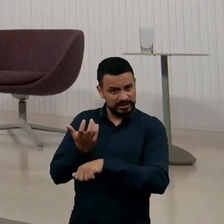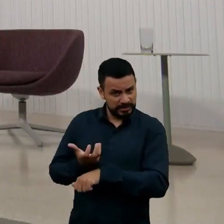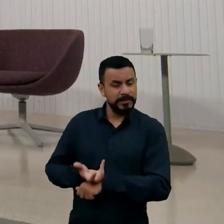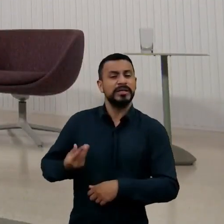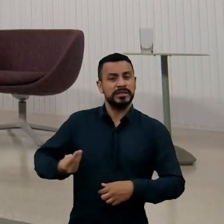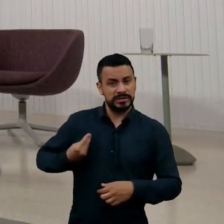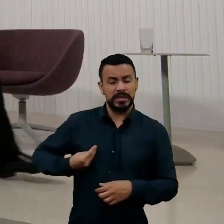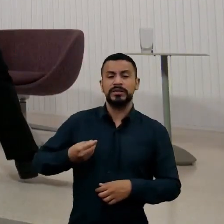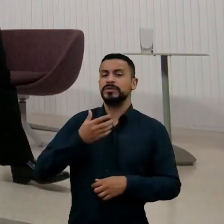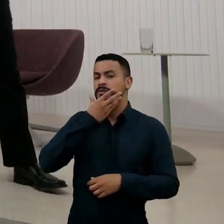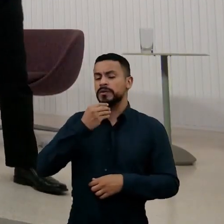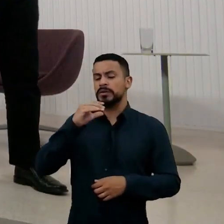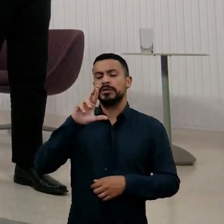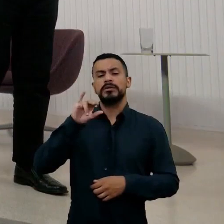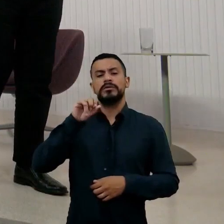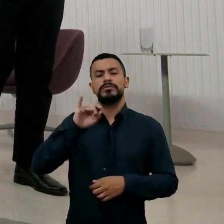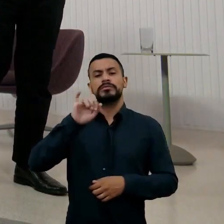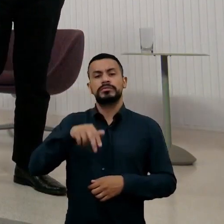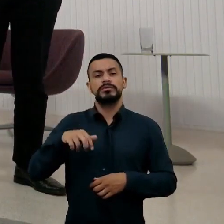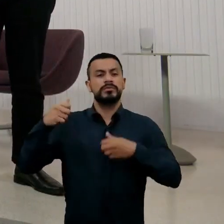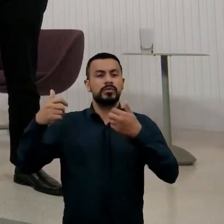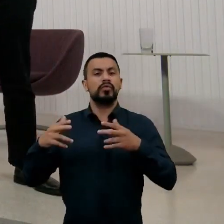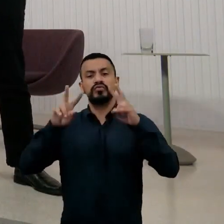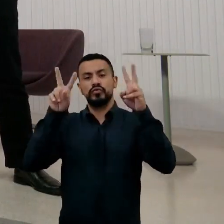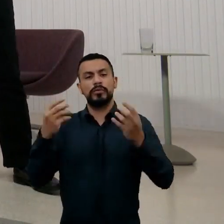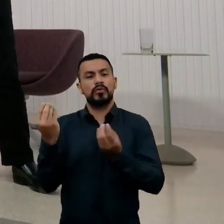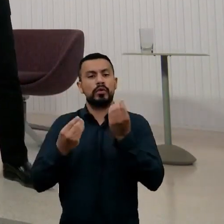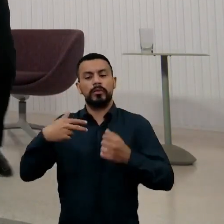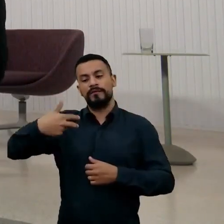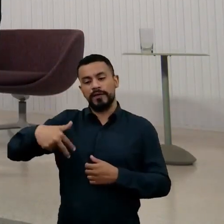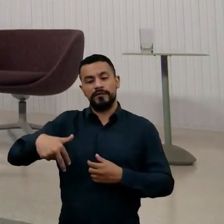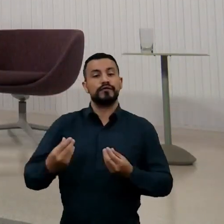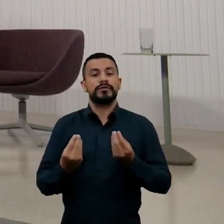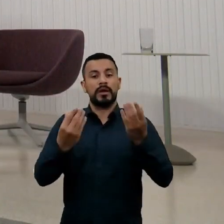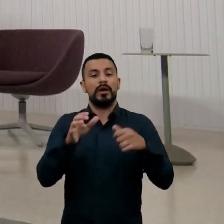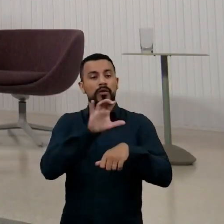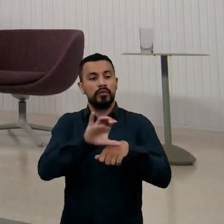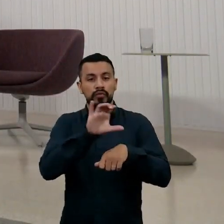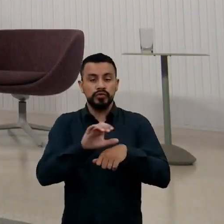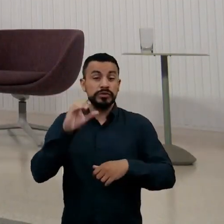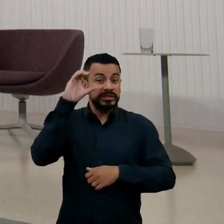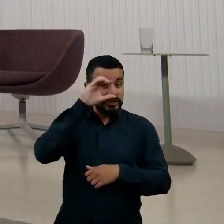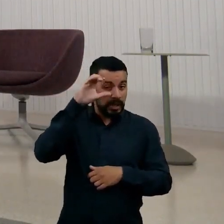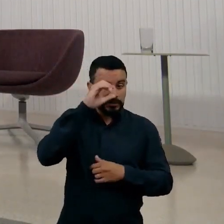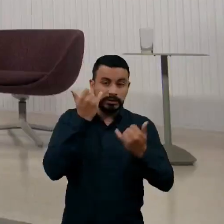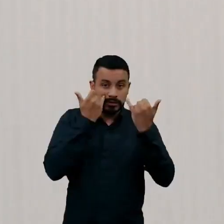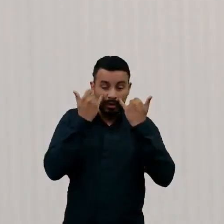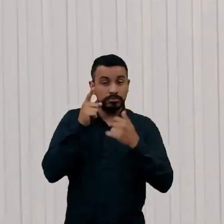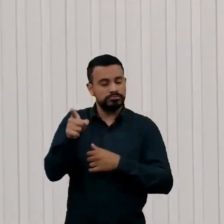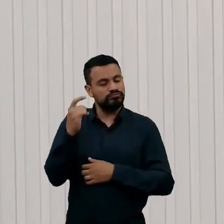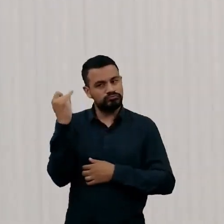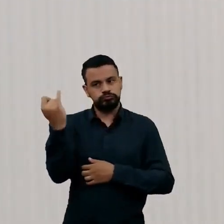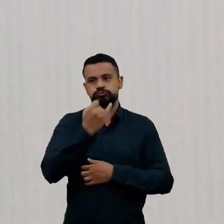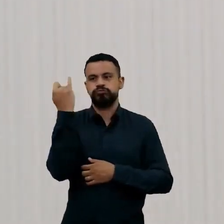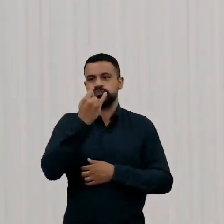Christian falou sobre como a Vivo está oferecendo cursos de ciência de dados. É extremamente o tipo de coisas que precisam